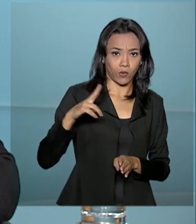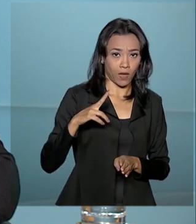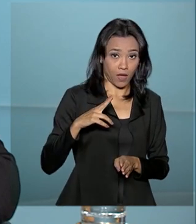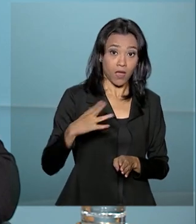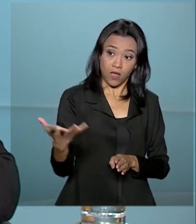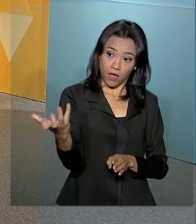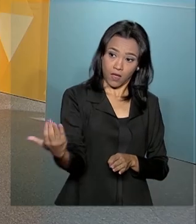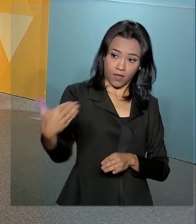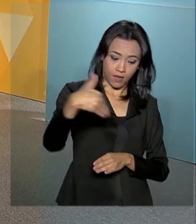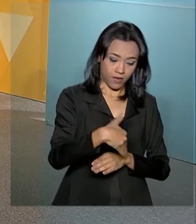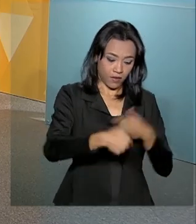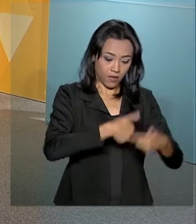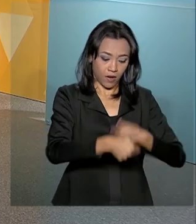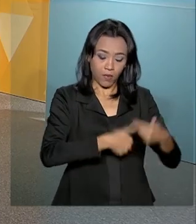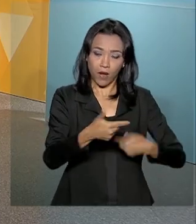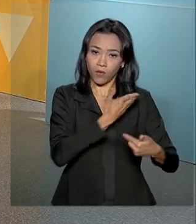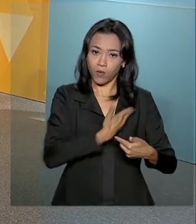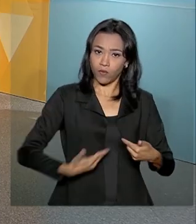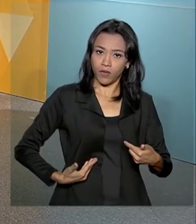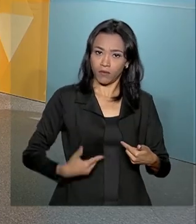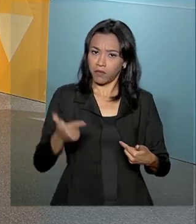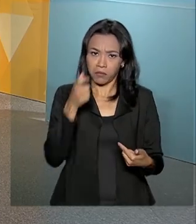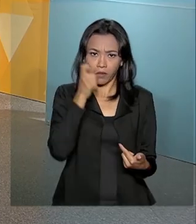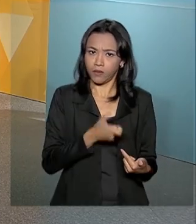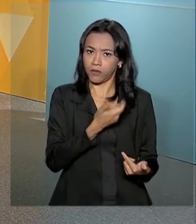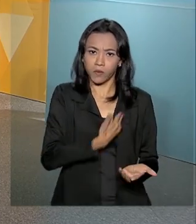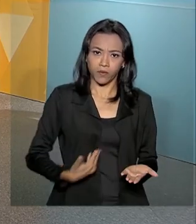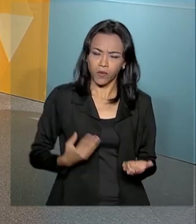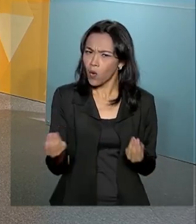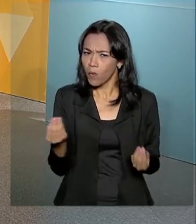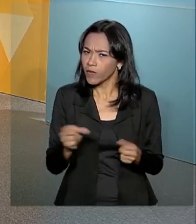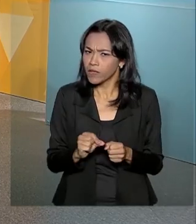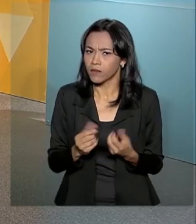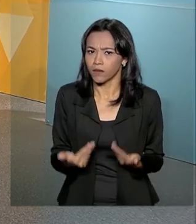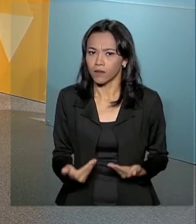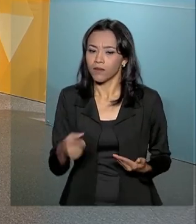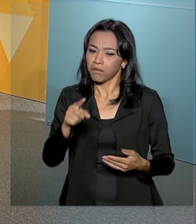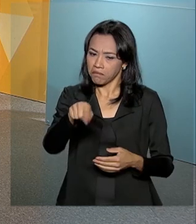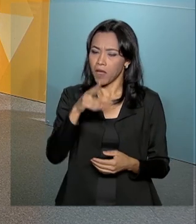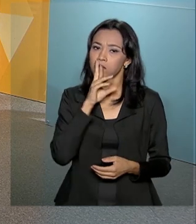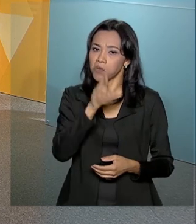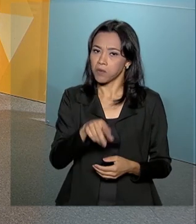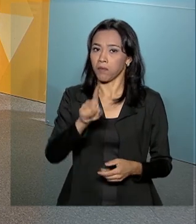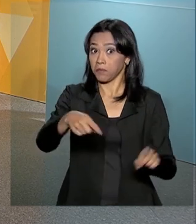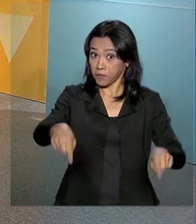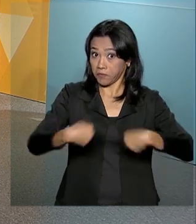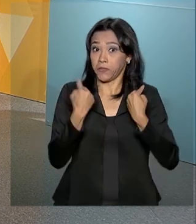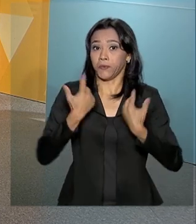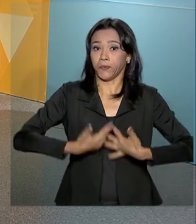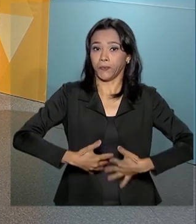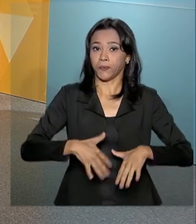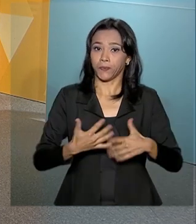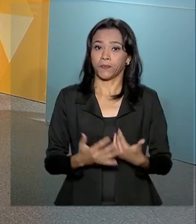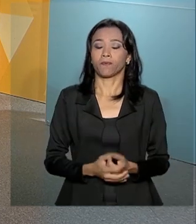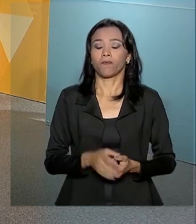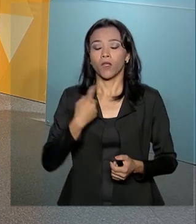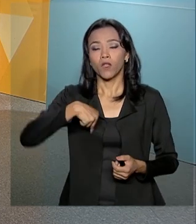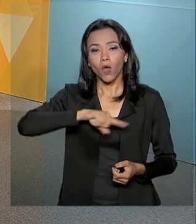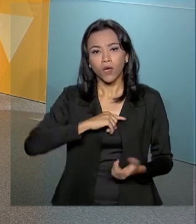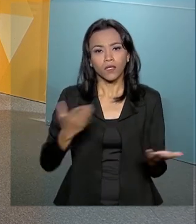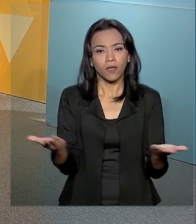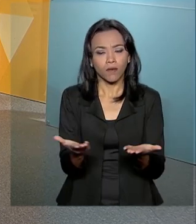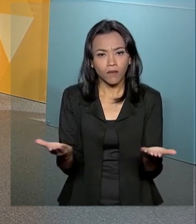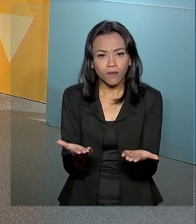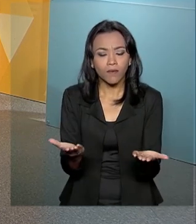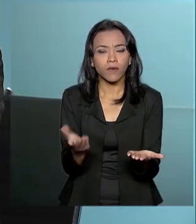sem interferência no interesse público, ministro? Esse é um desafio. A gente está apostando agora